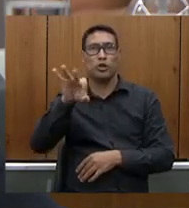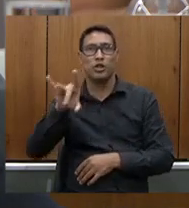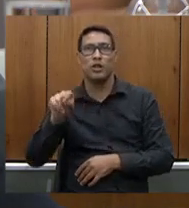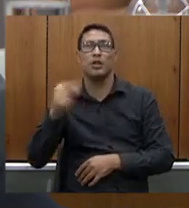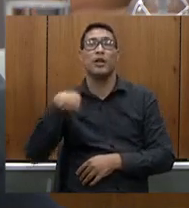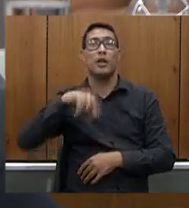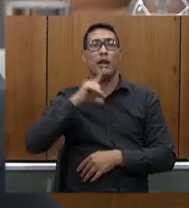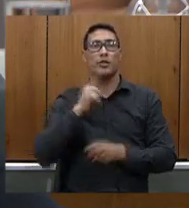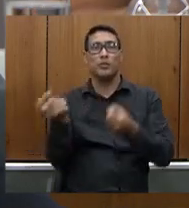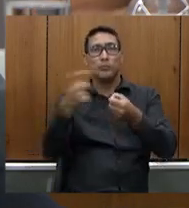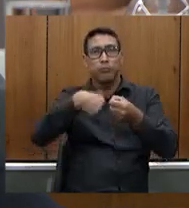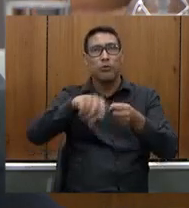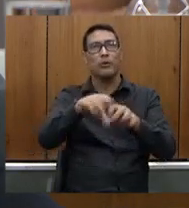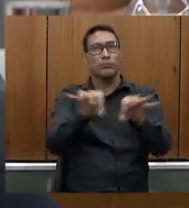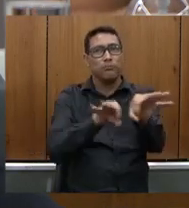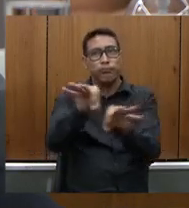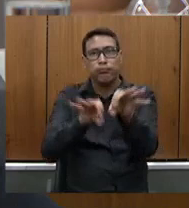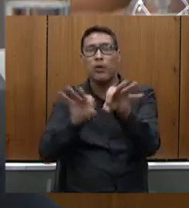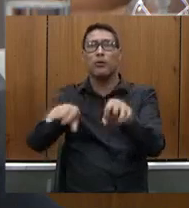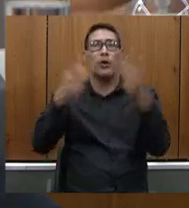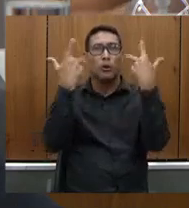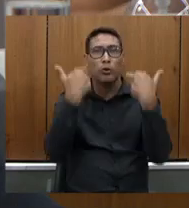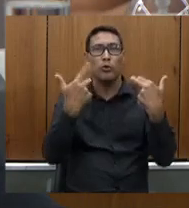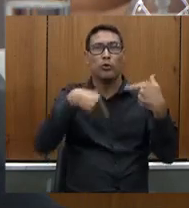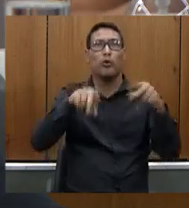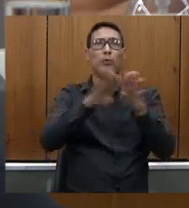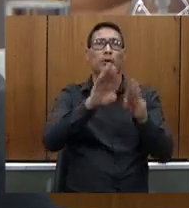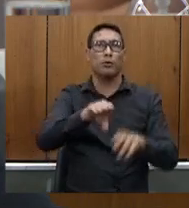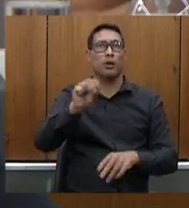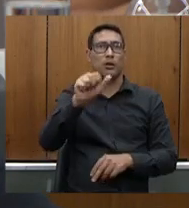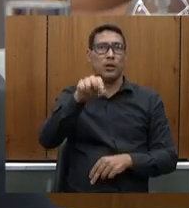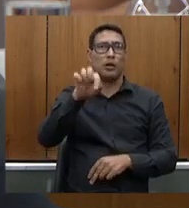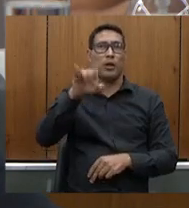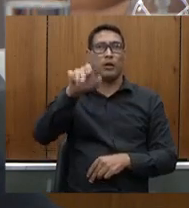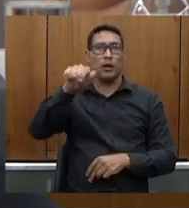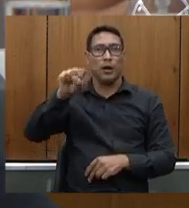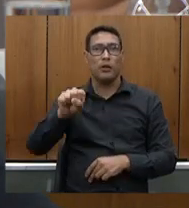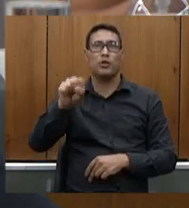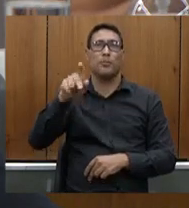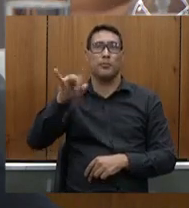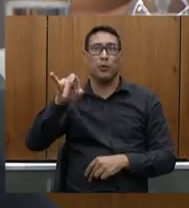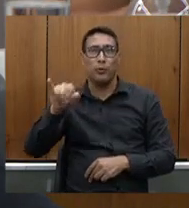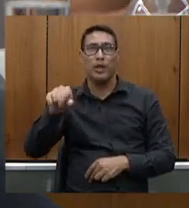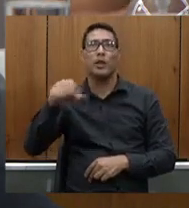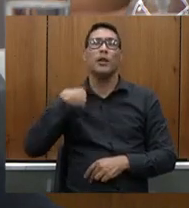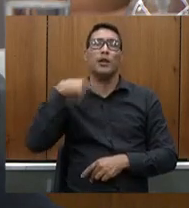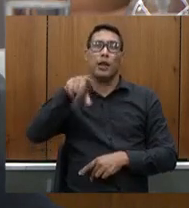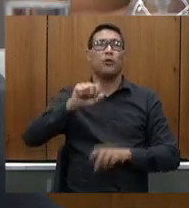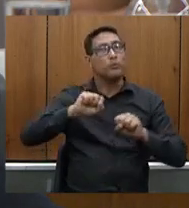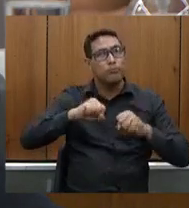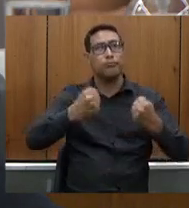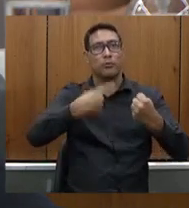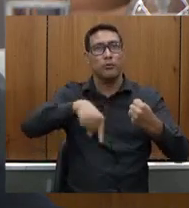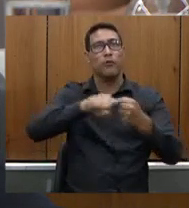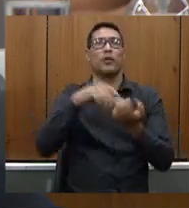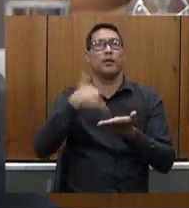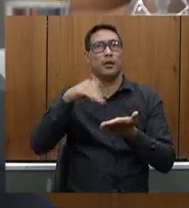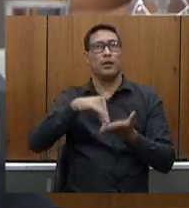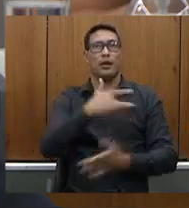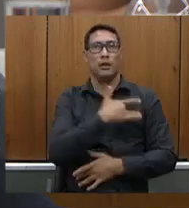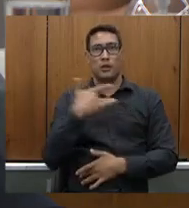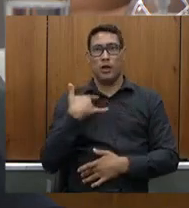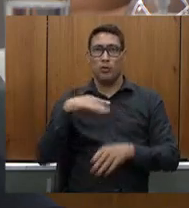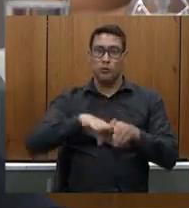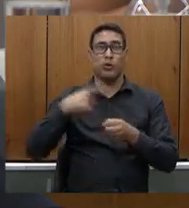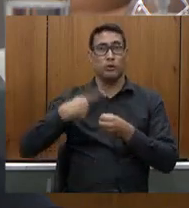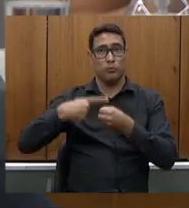voltar ao funcionamento normal da Santa Carta de Pioí que é o nosso esforço da Secretaria Estadual de Saúde junto ao município e ao